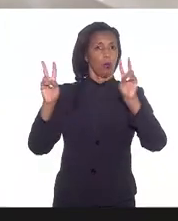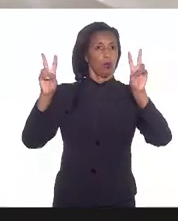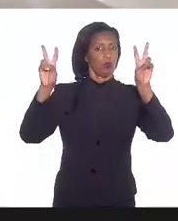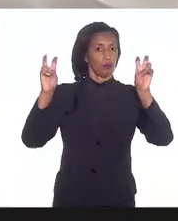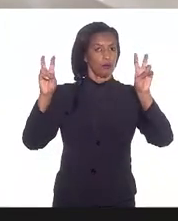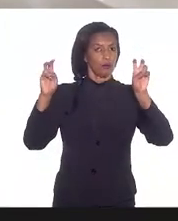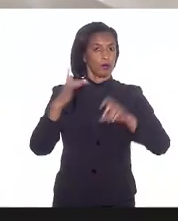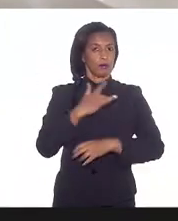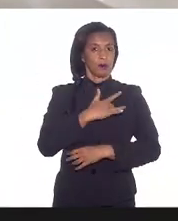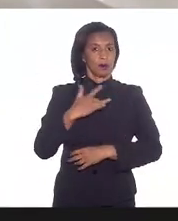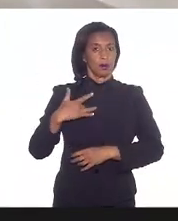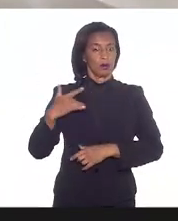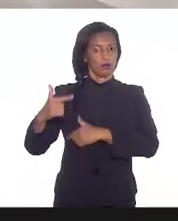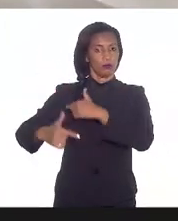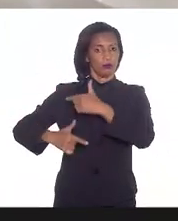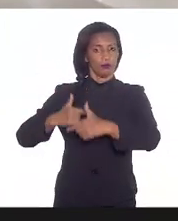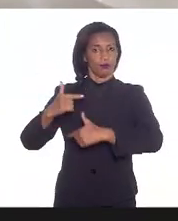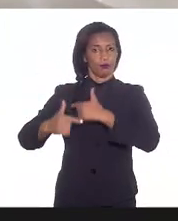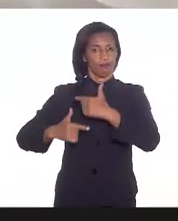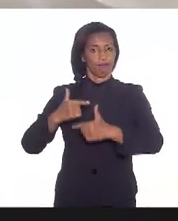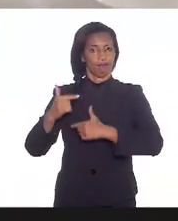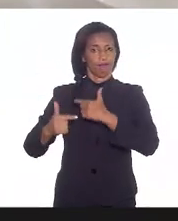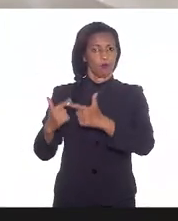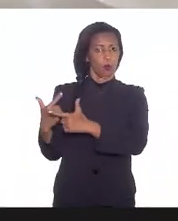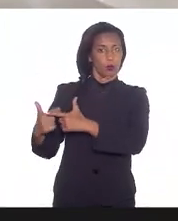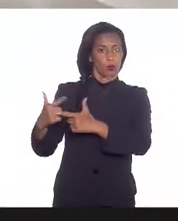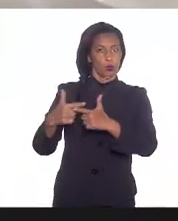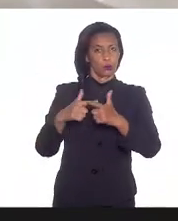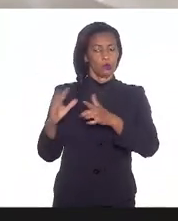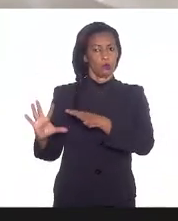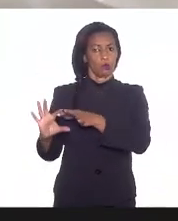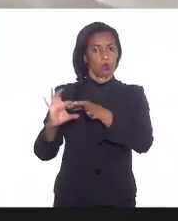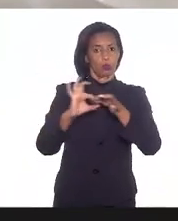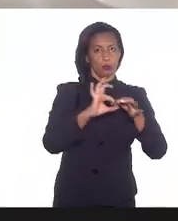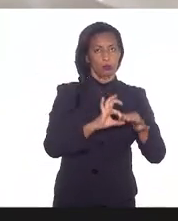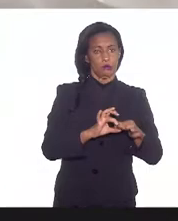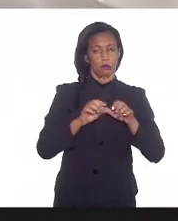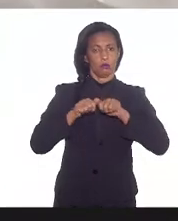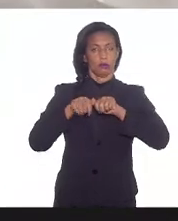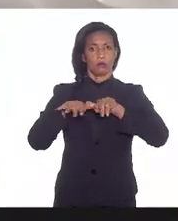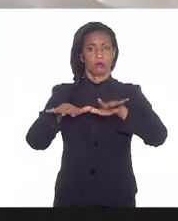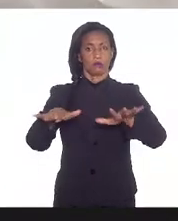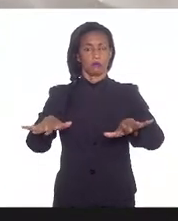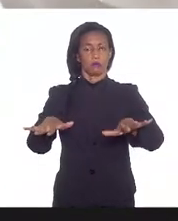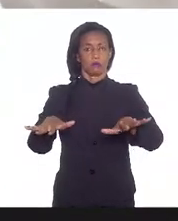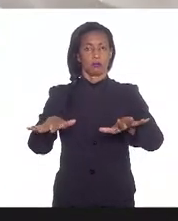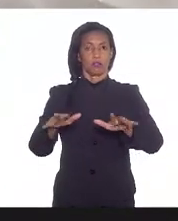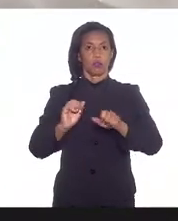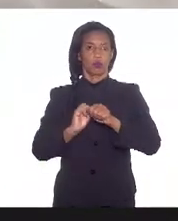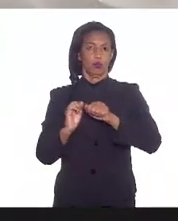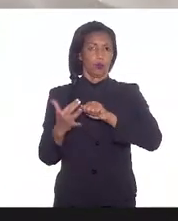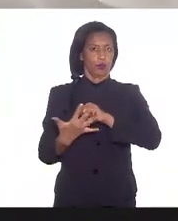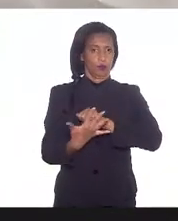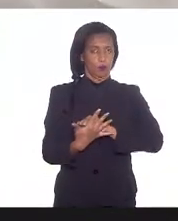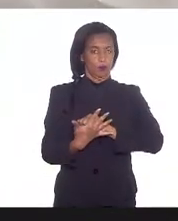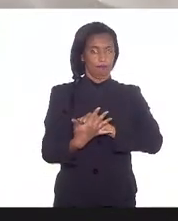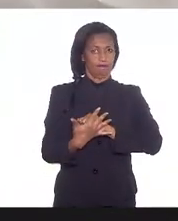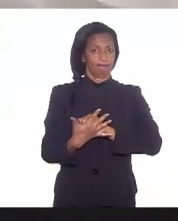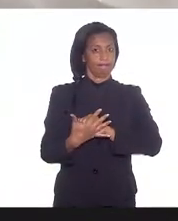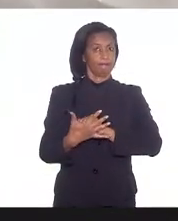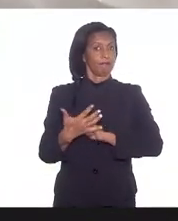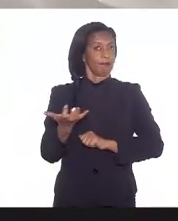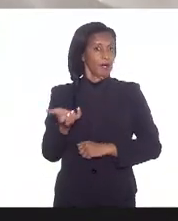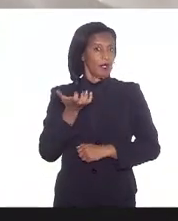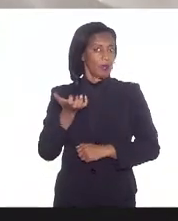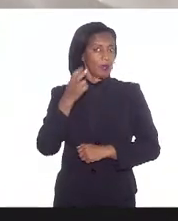Saúde dos Trabalhadores Agravada no Contexto da Pandemia do Coronavírus. Quero destacar que essa